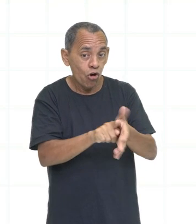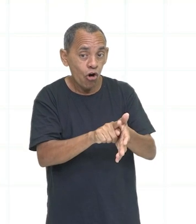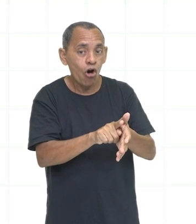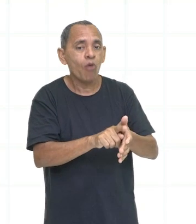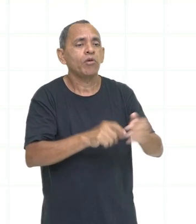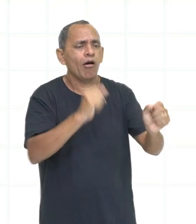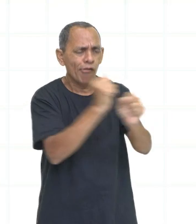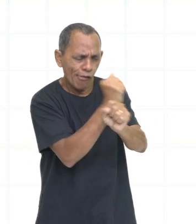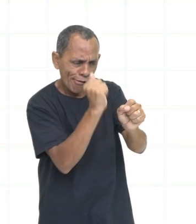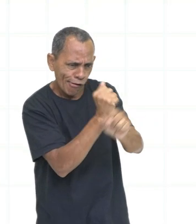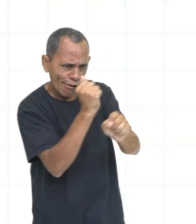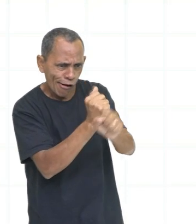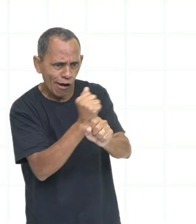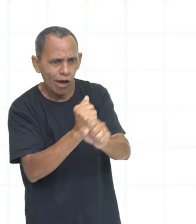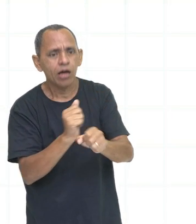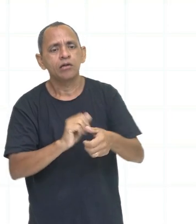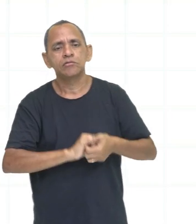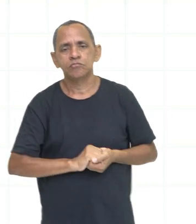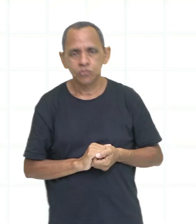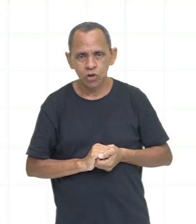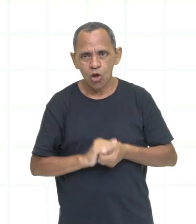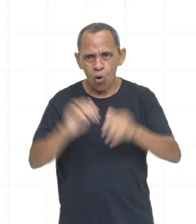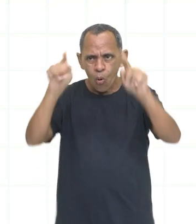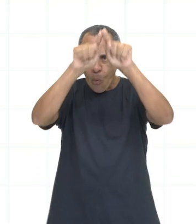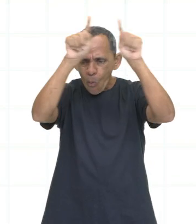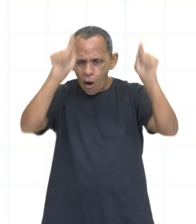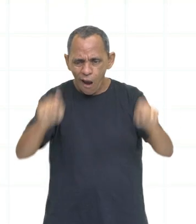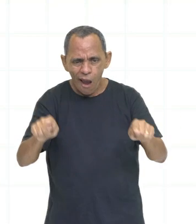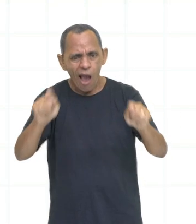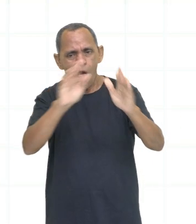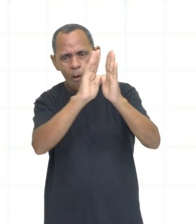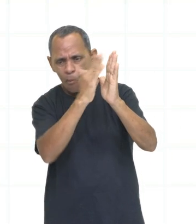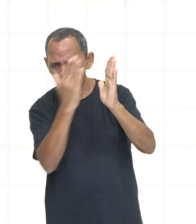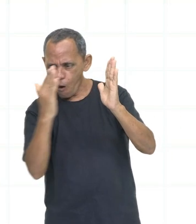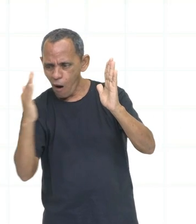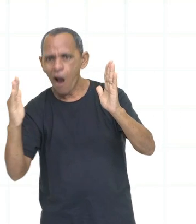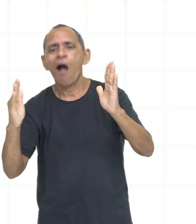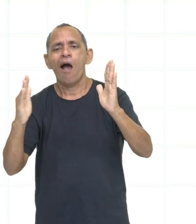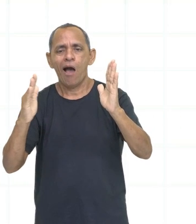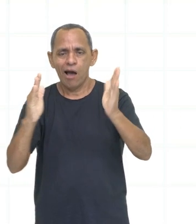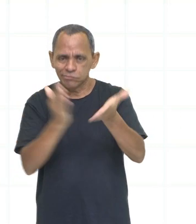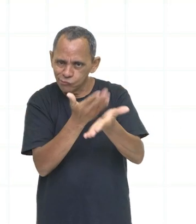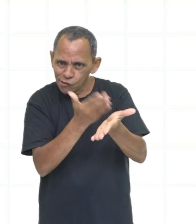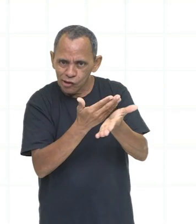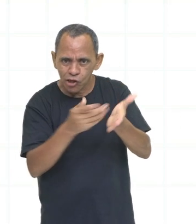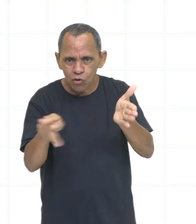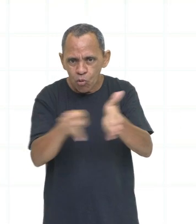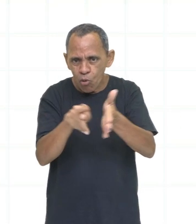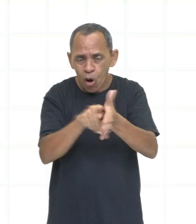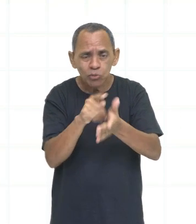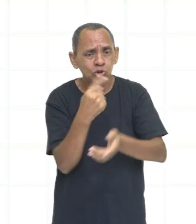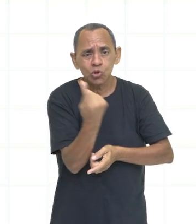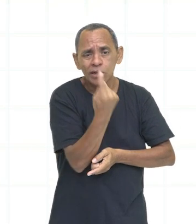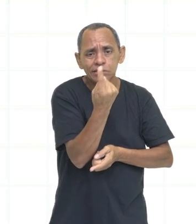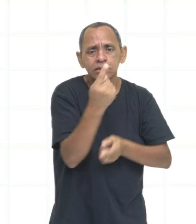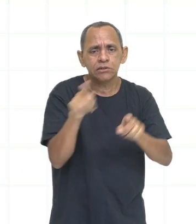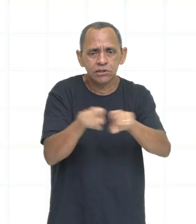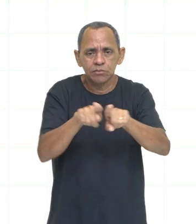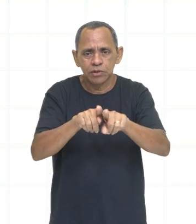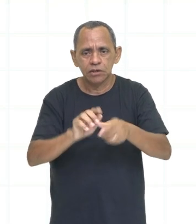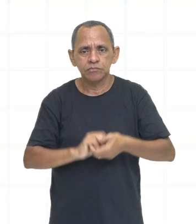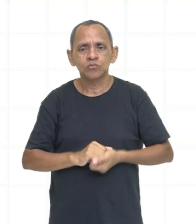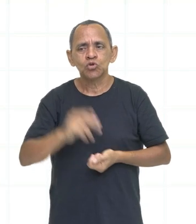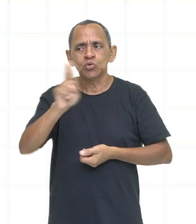construiu o seu armário de livros ali, Estante de livros, como queira, sozinho, tá? Então, utilizando